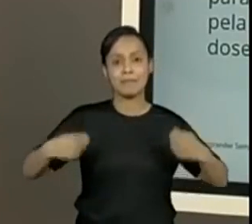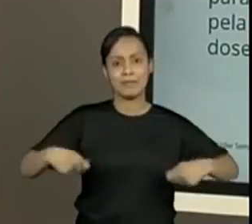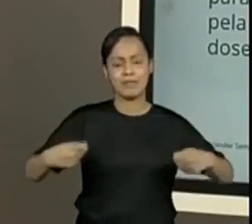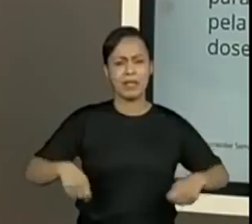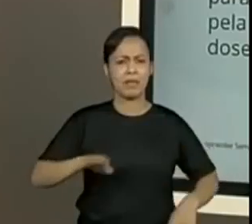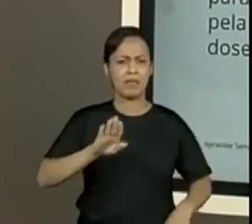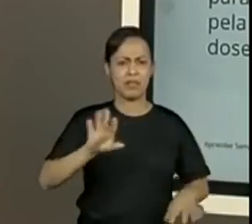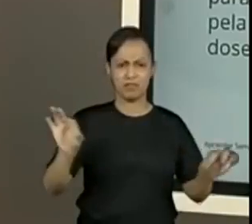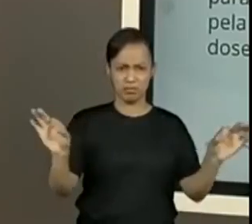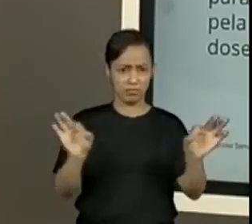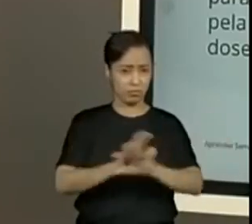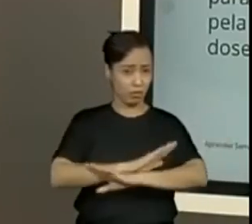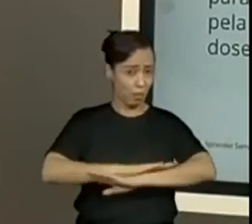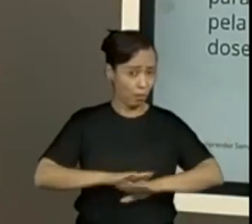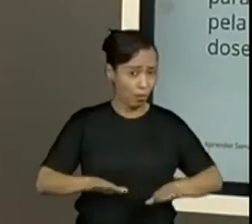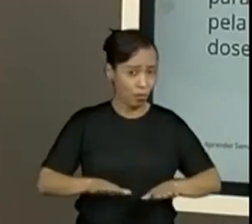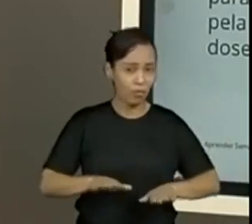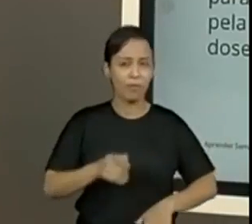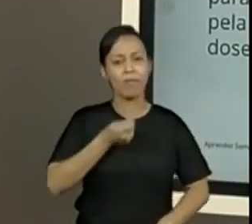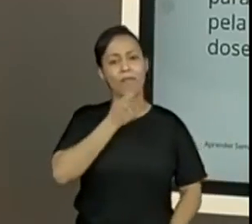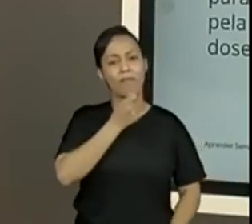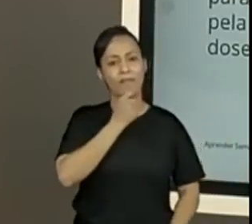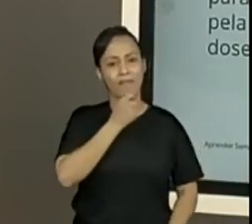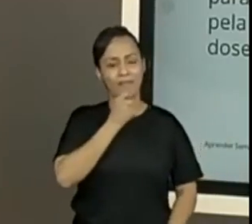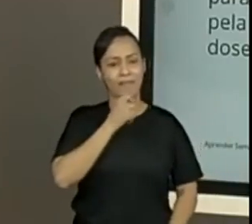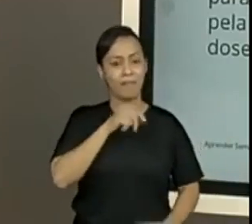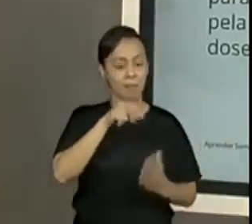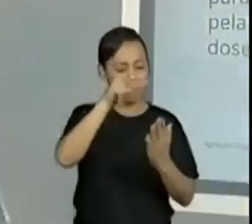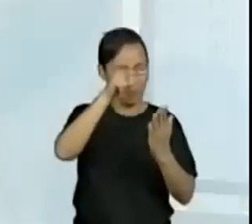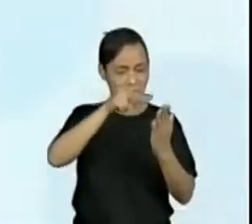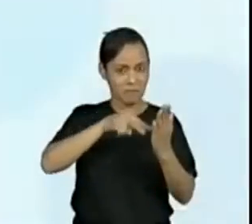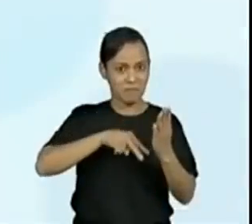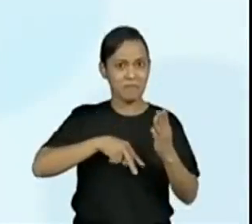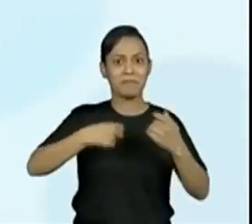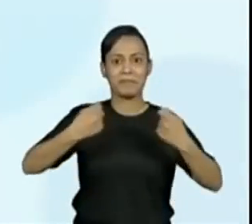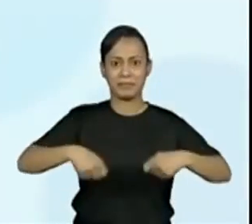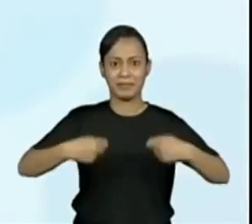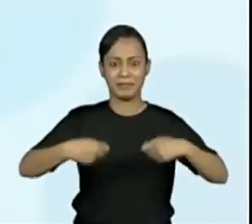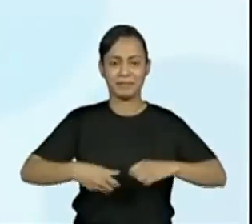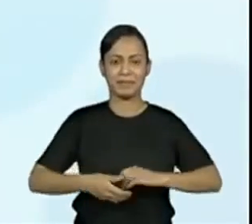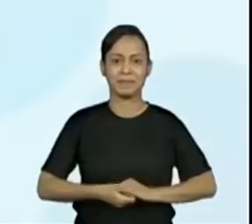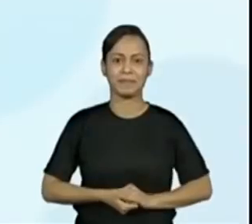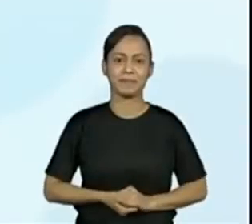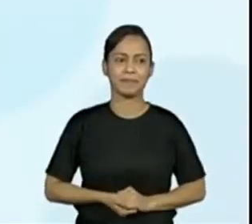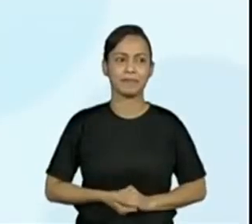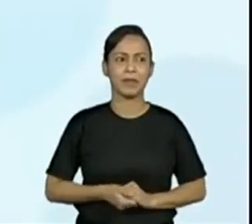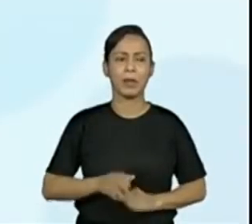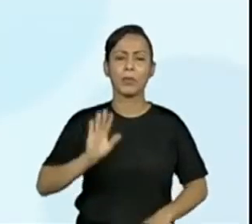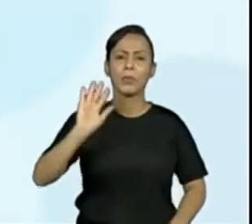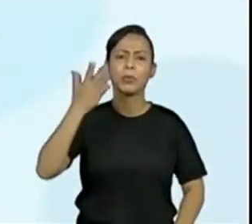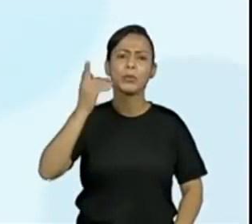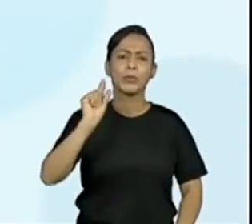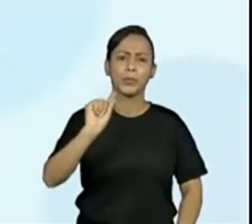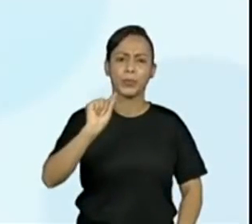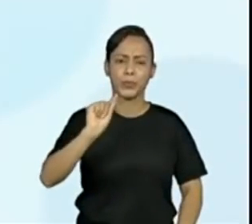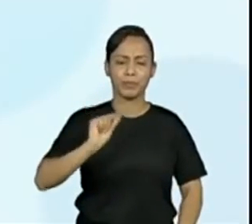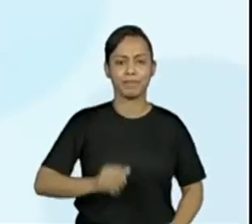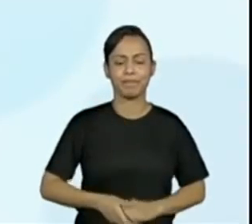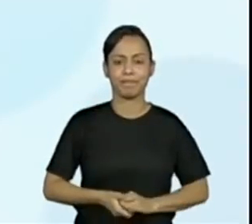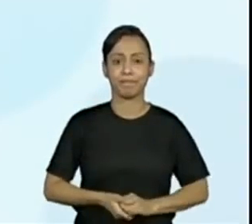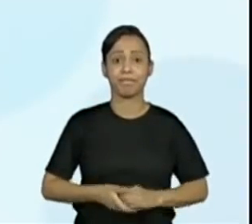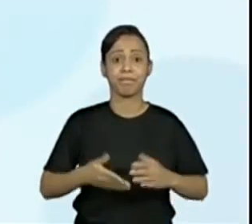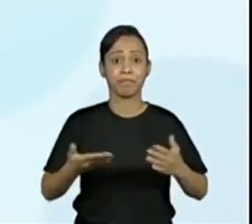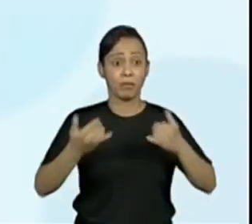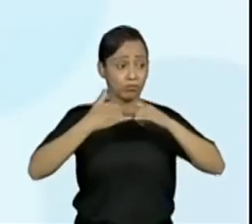a gente precisa continuar lendo a notícia para descobrir. Vamos lá? O que eles fizeram? Pedimos a todas as